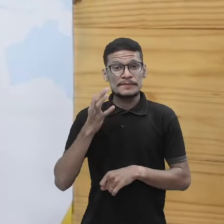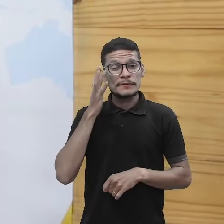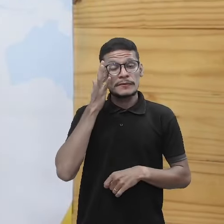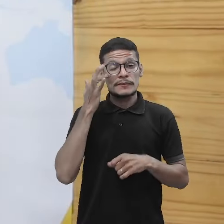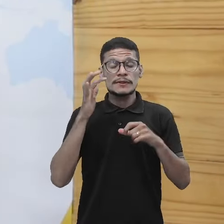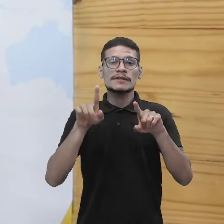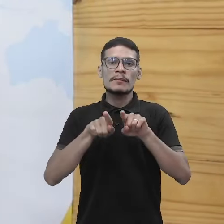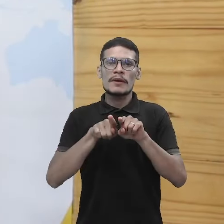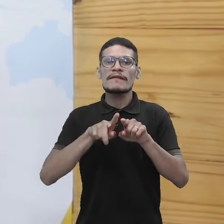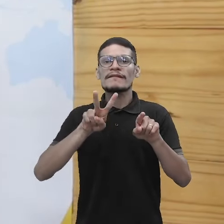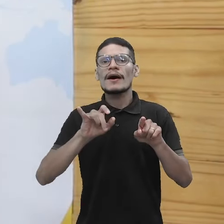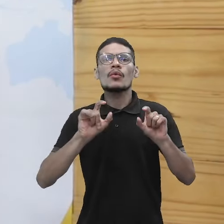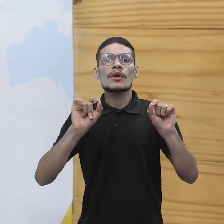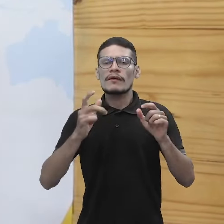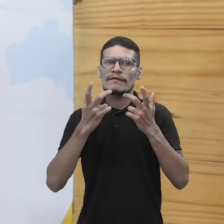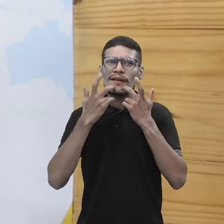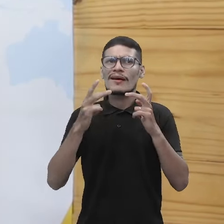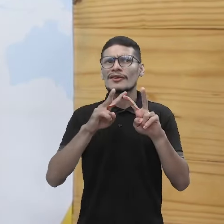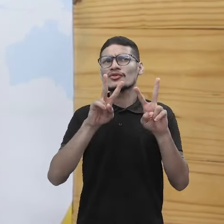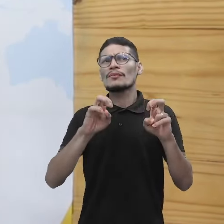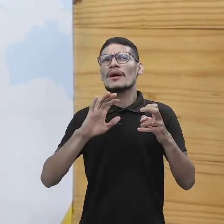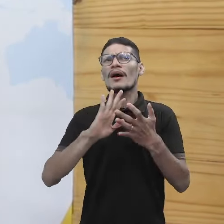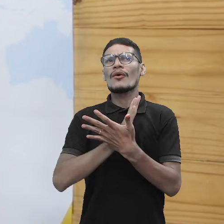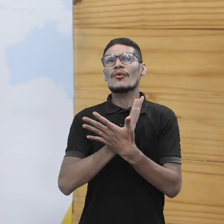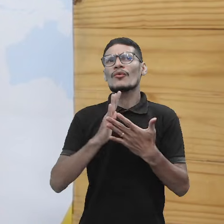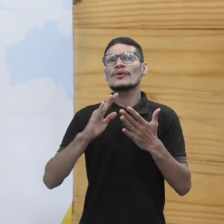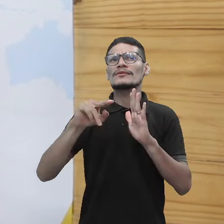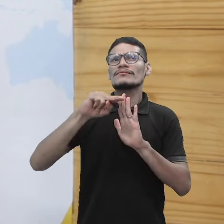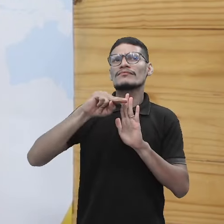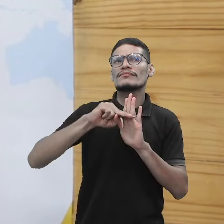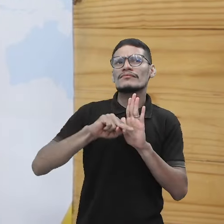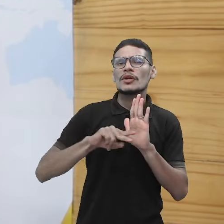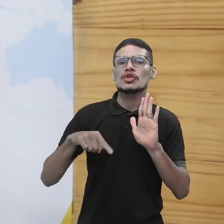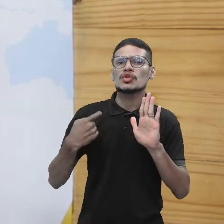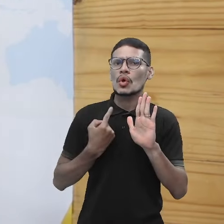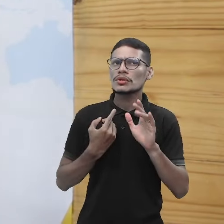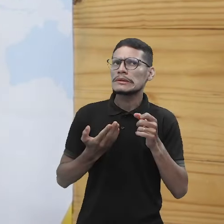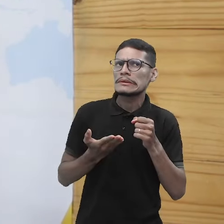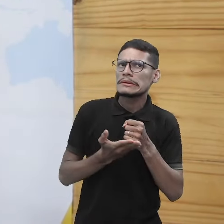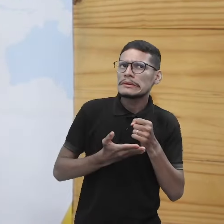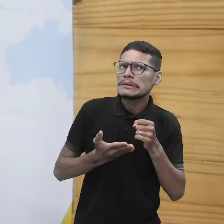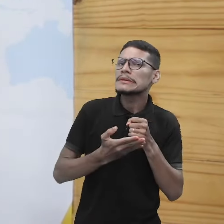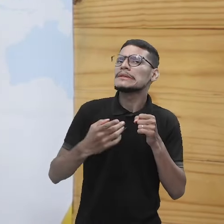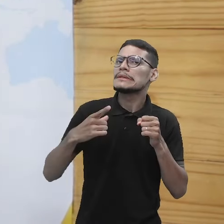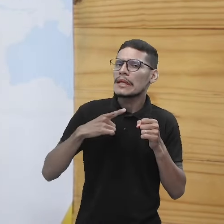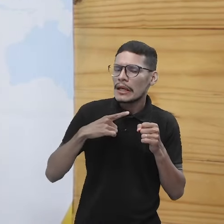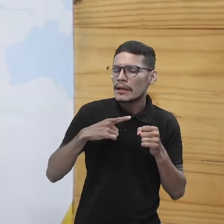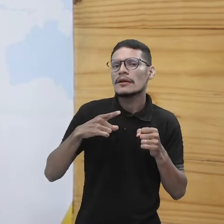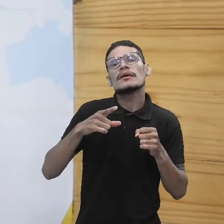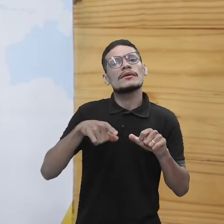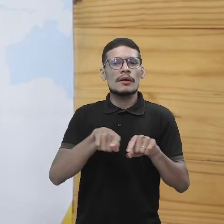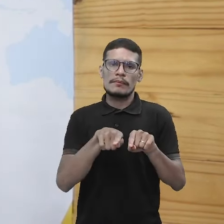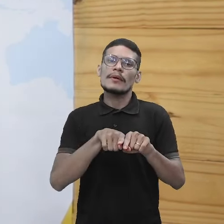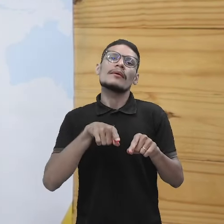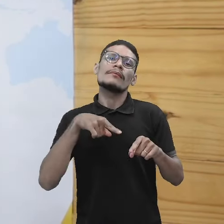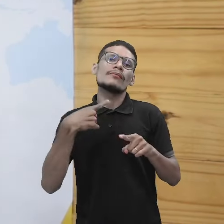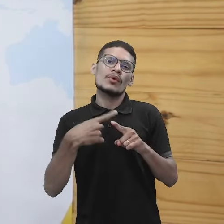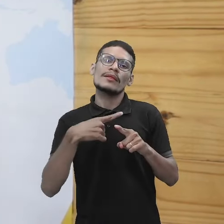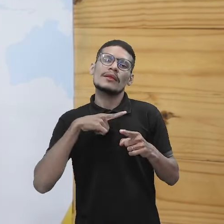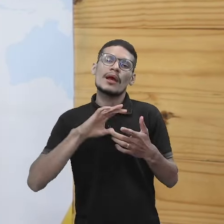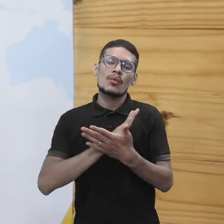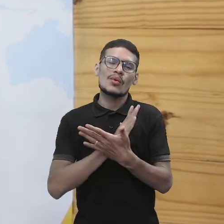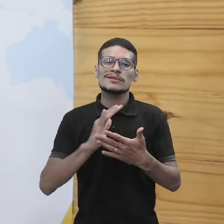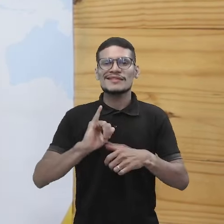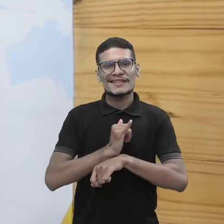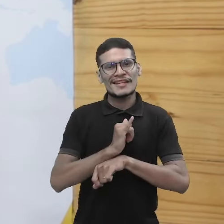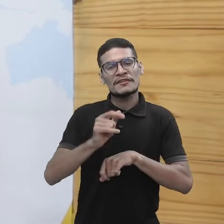vão ser citadas no caso as normas das quais a gente se baseou para vocês verem e até porque lá também vão ter outras técnicas que vocês